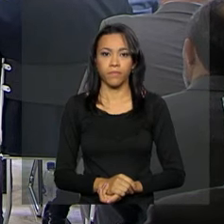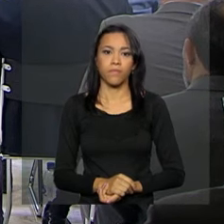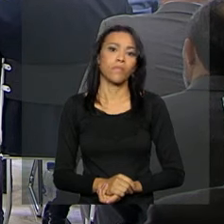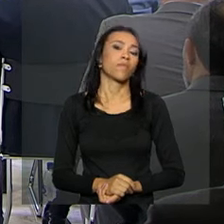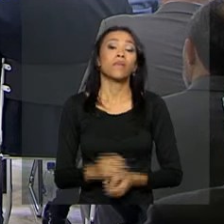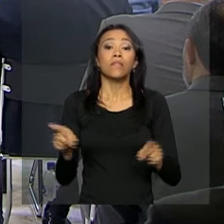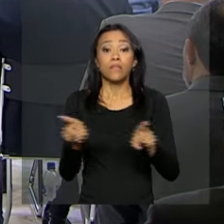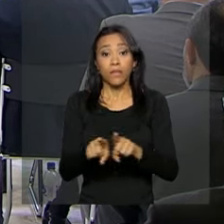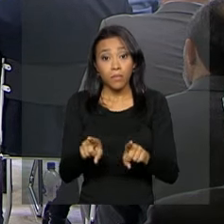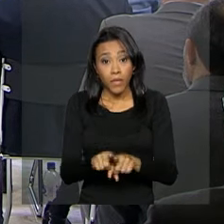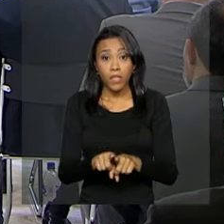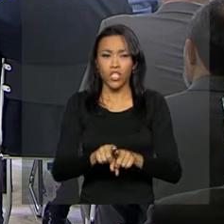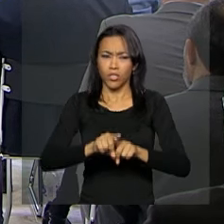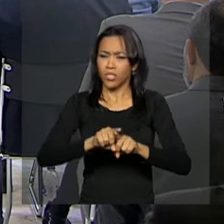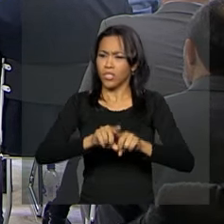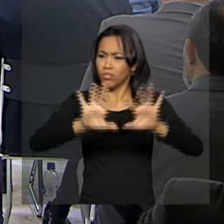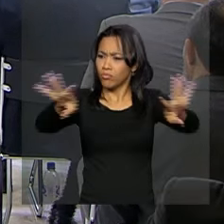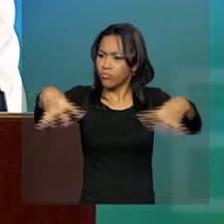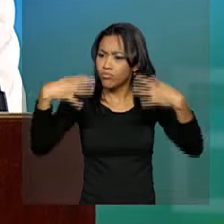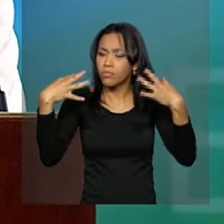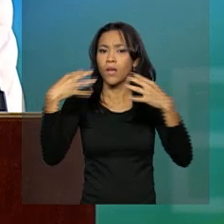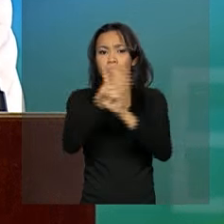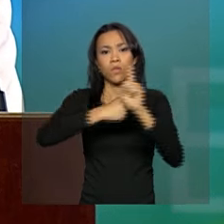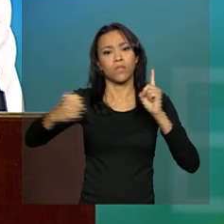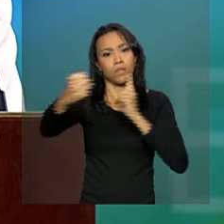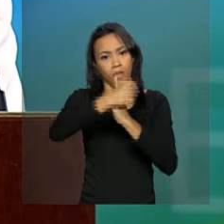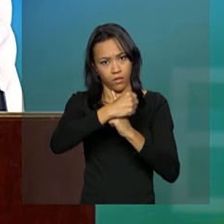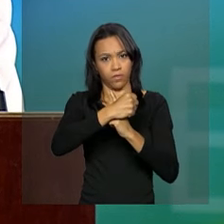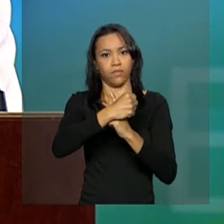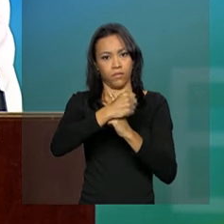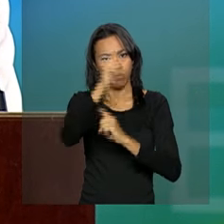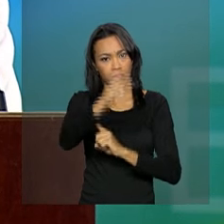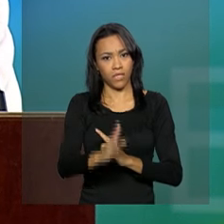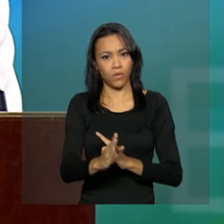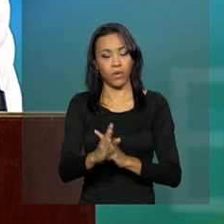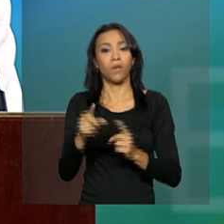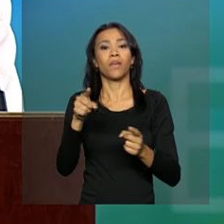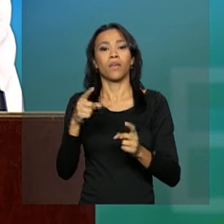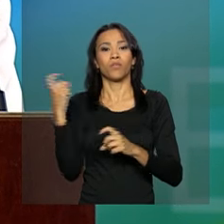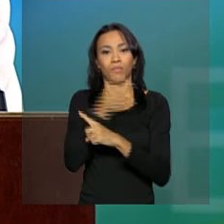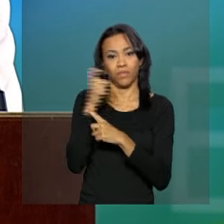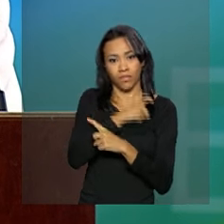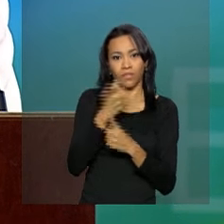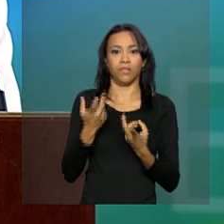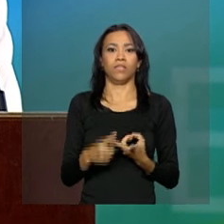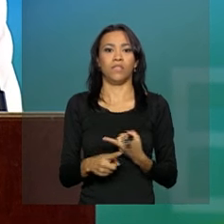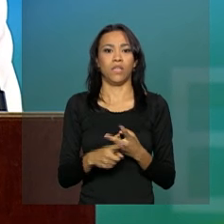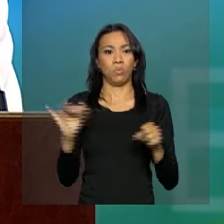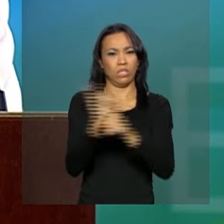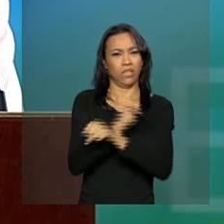Convulsionar a sociedade brasileira em cima de inverdades, de métodos